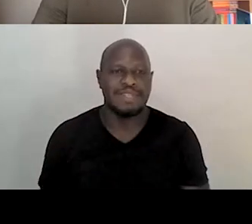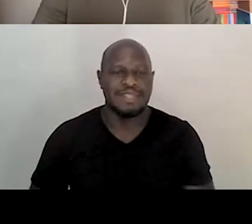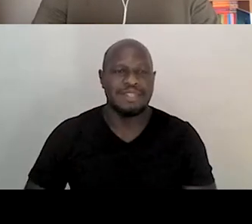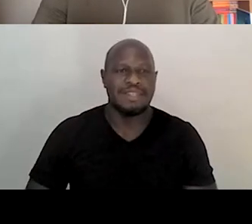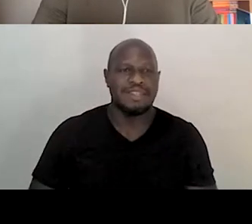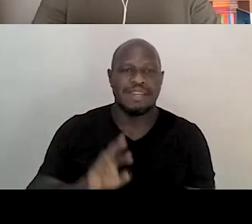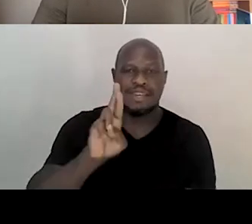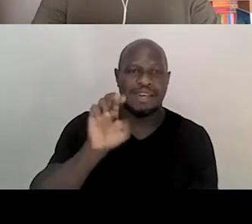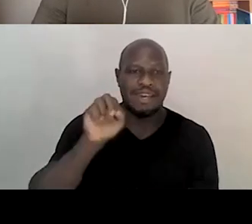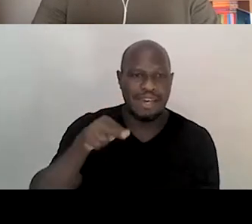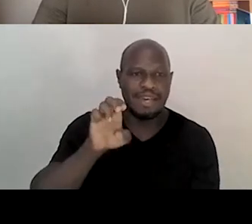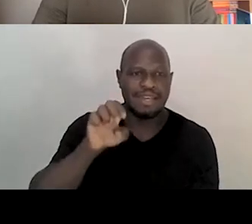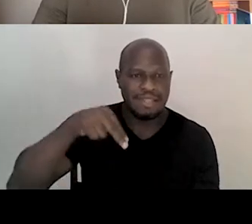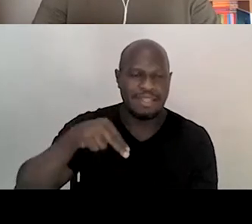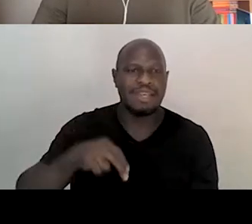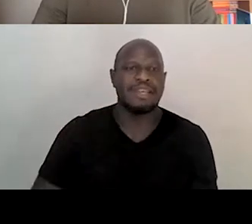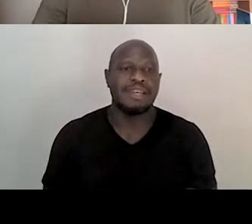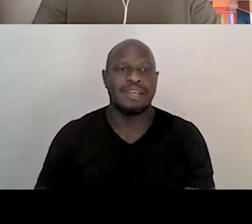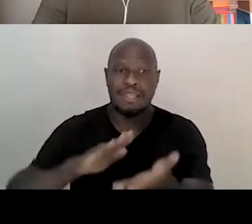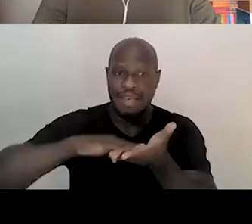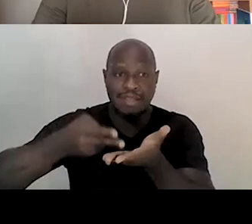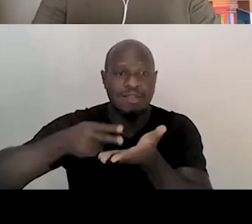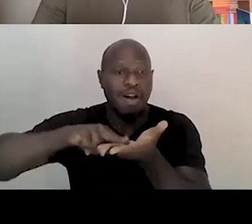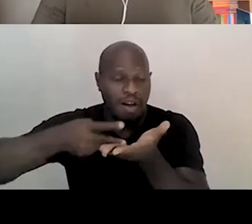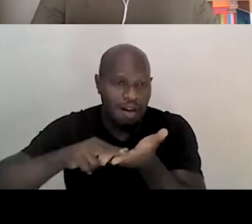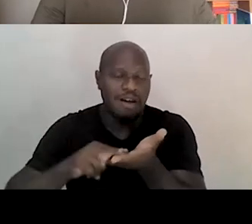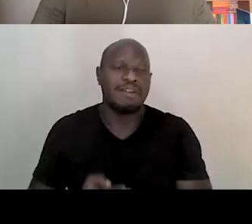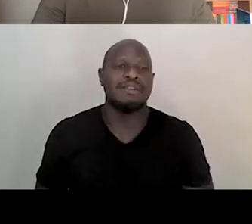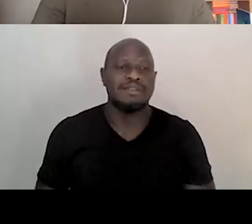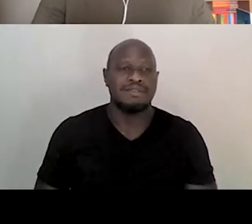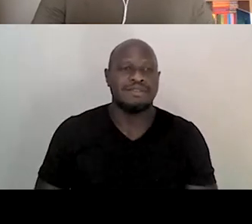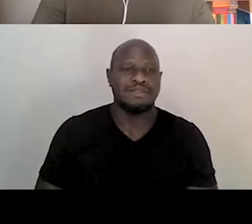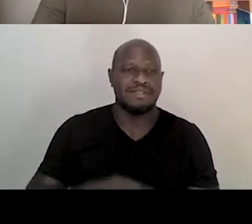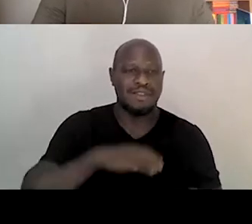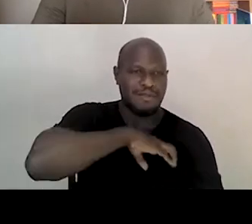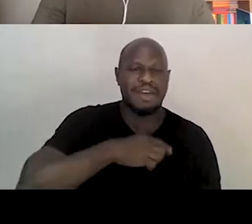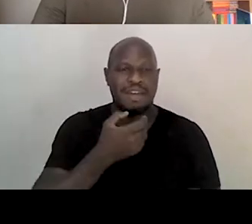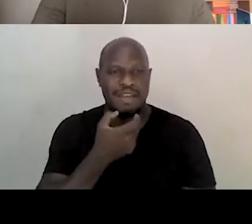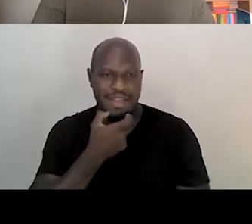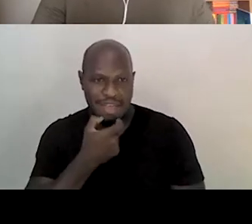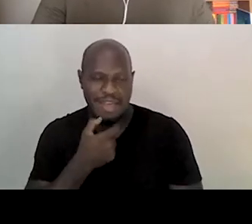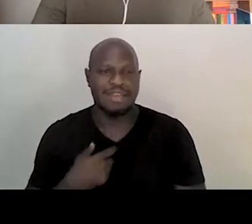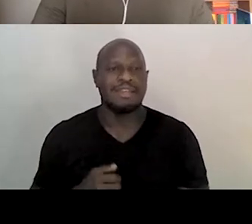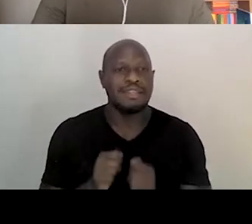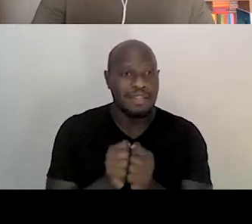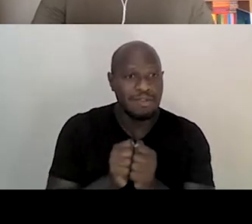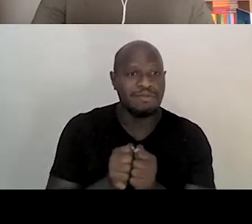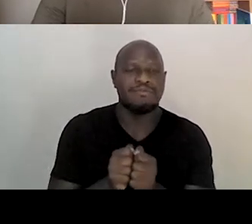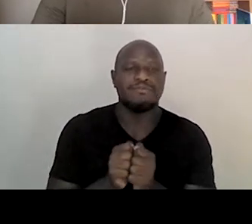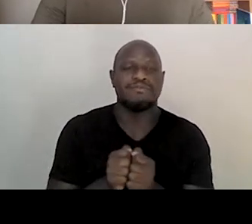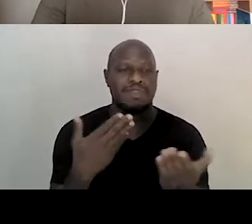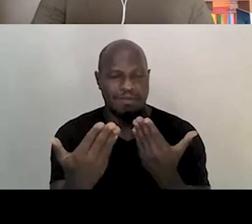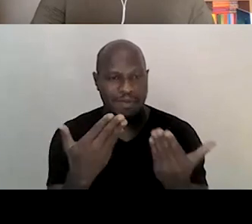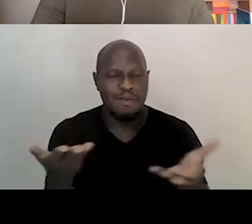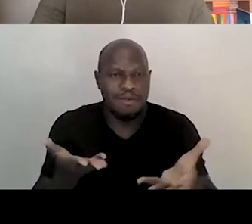René Bergstein, tradutora de português e inglês, que está conosco também neste bate-papo hoje.